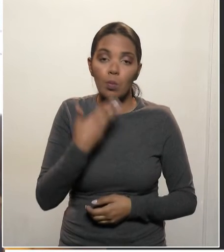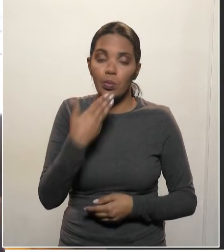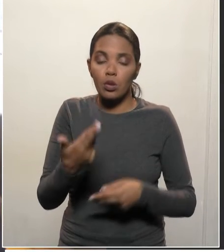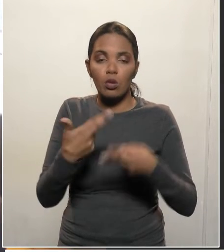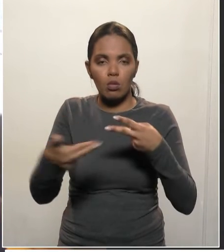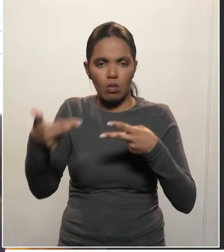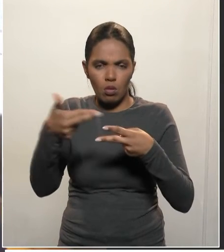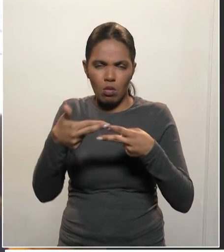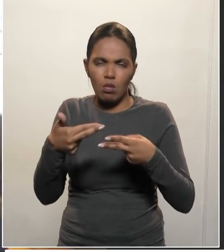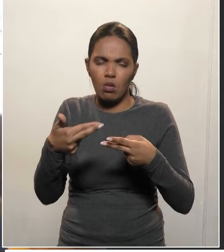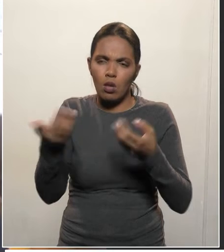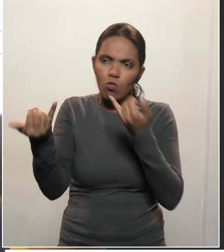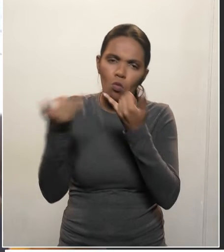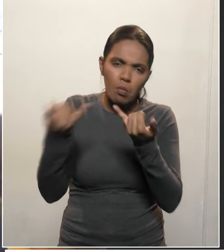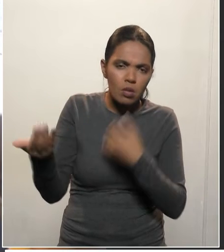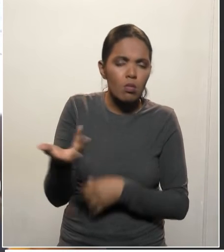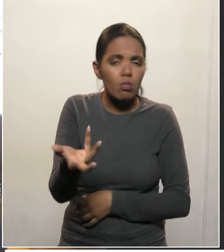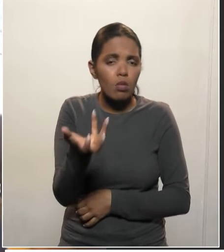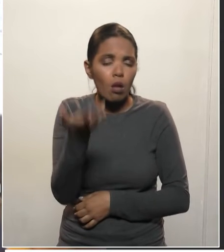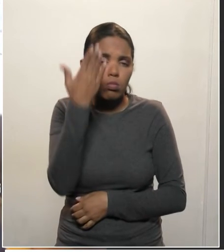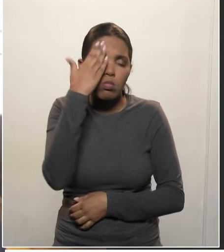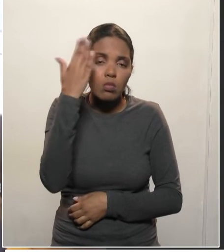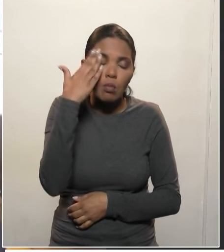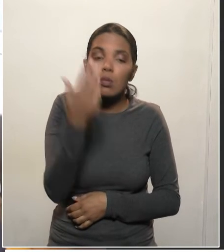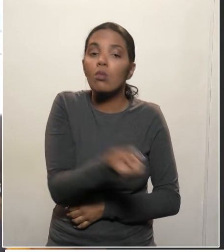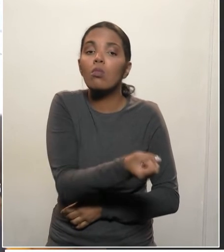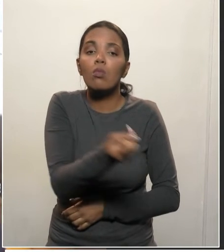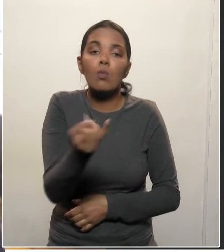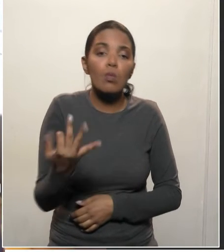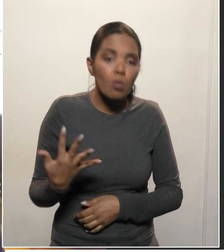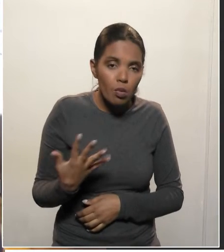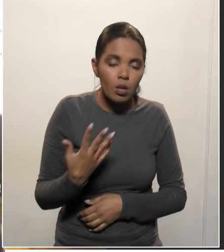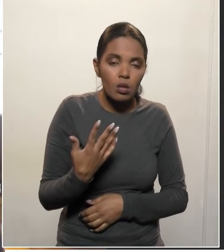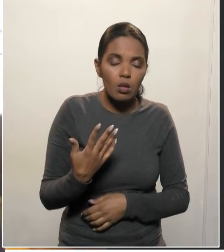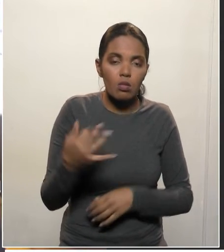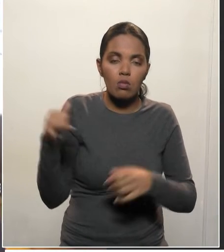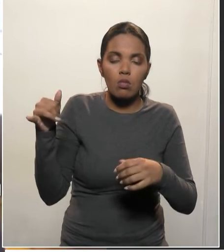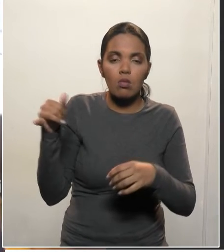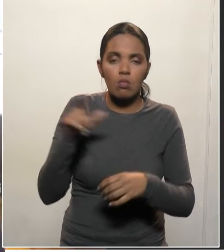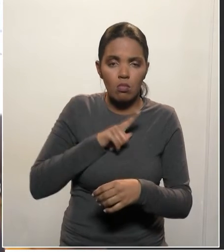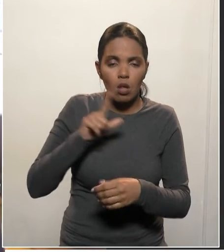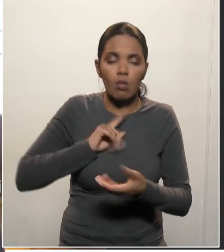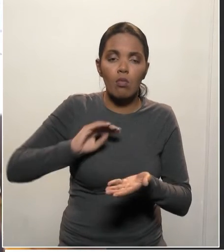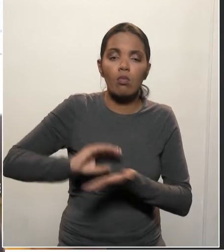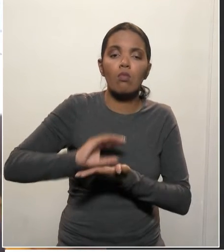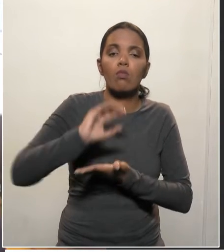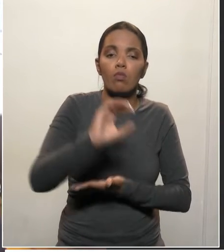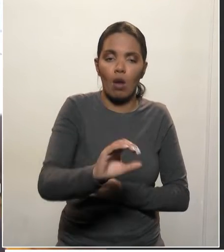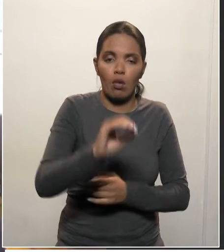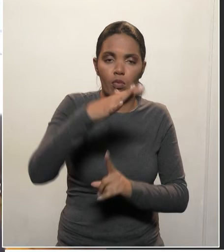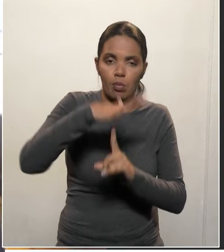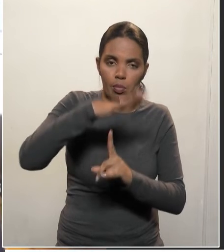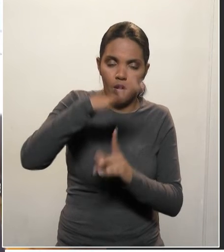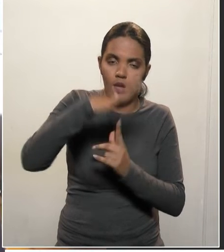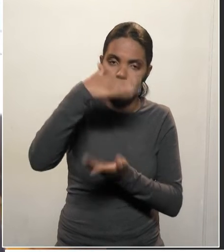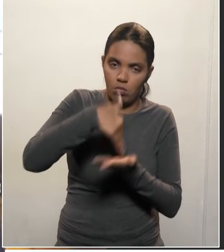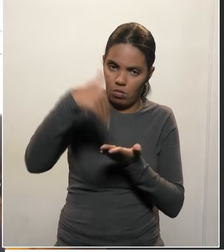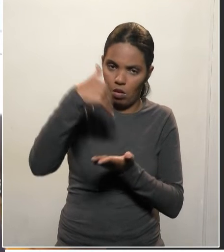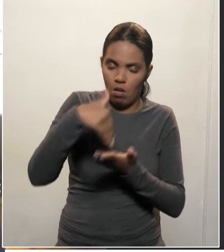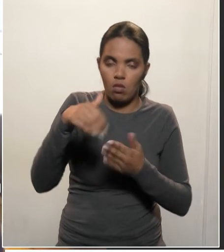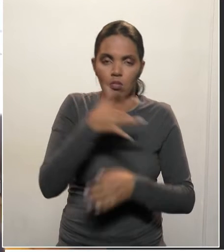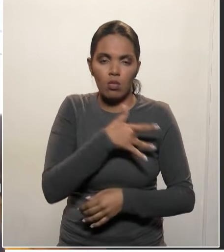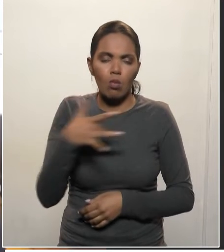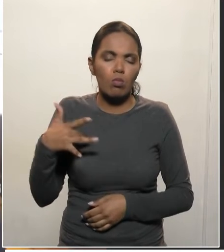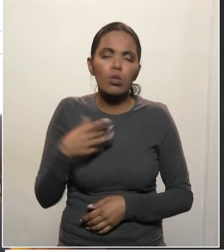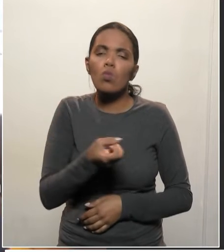solicitando para verificar quanto recurso o Paraná, a nível de Secretaria de Saúde do Estado,